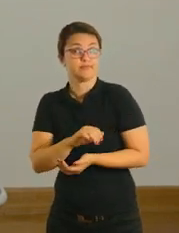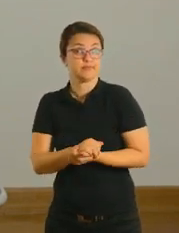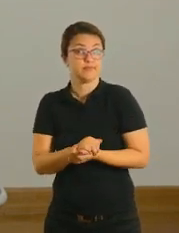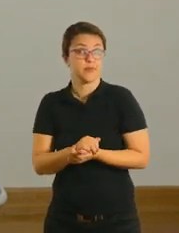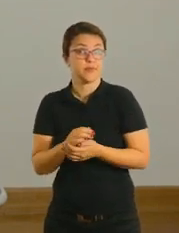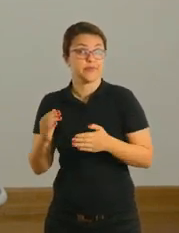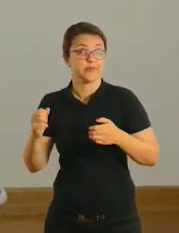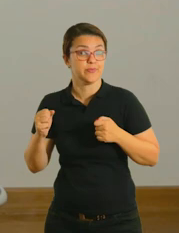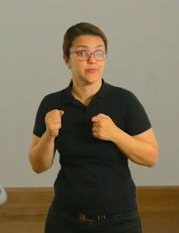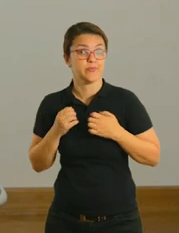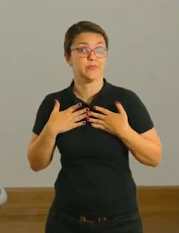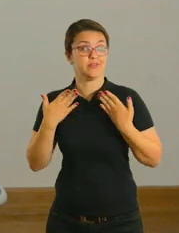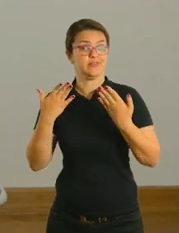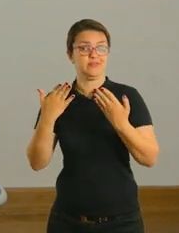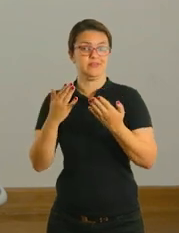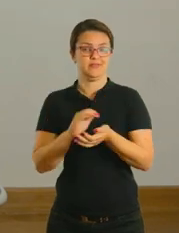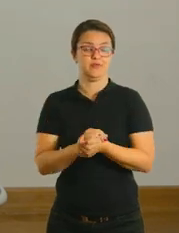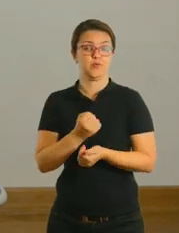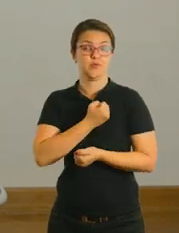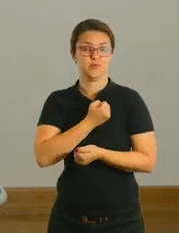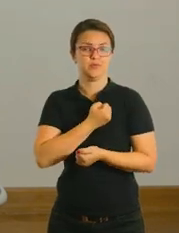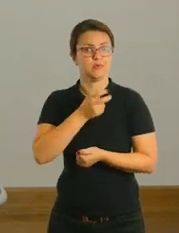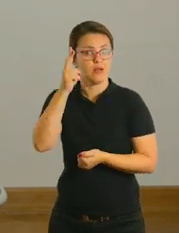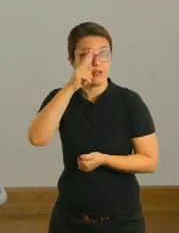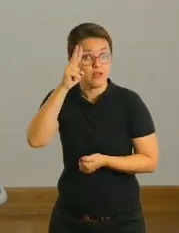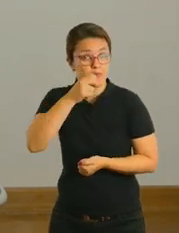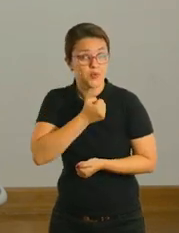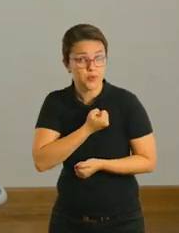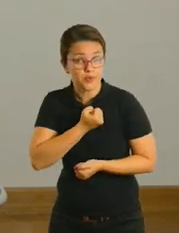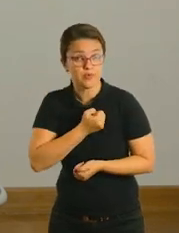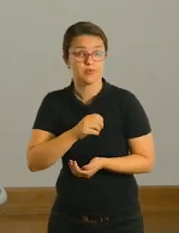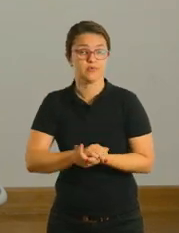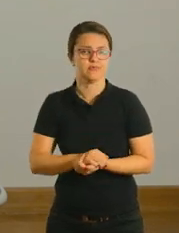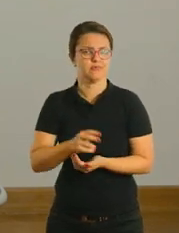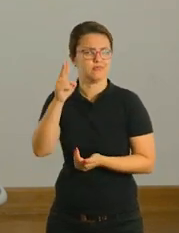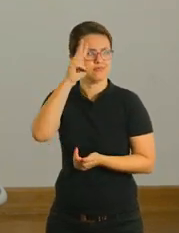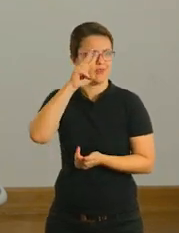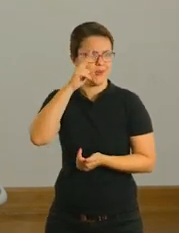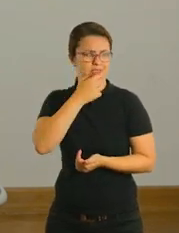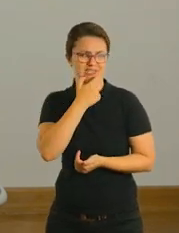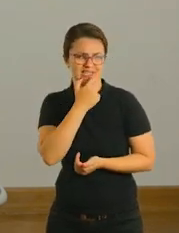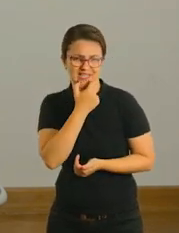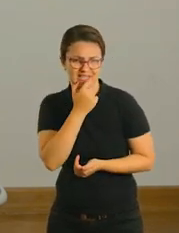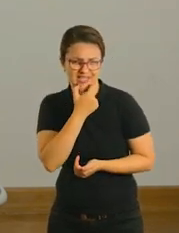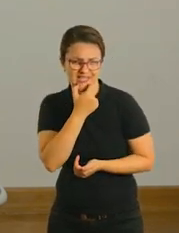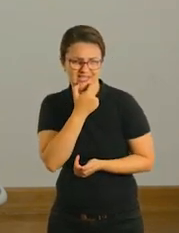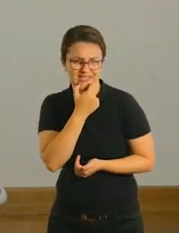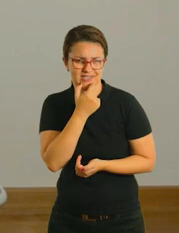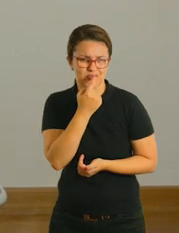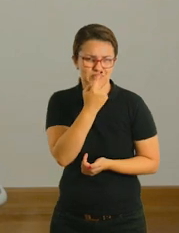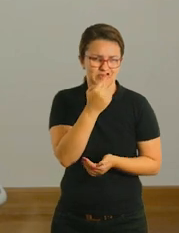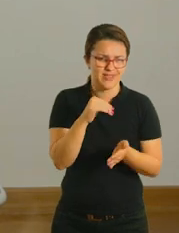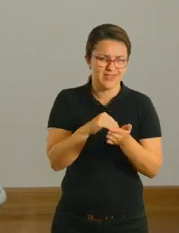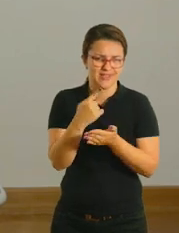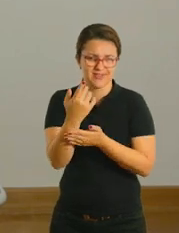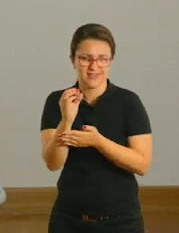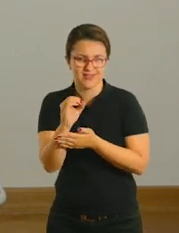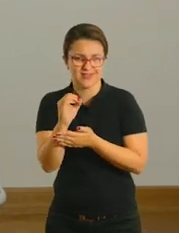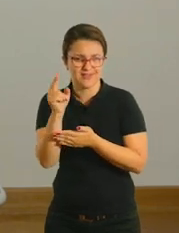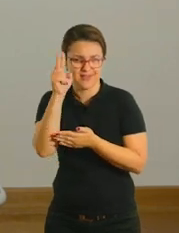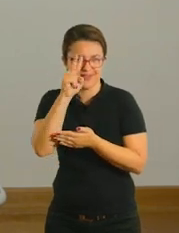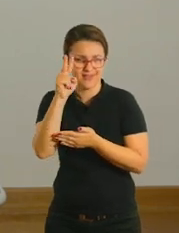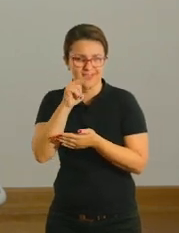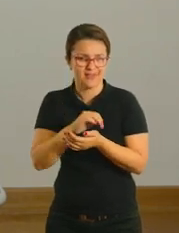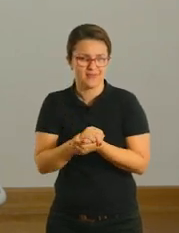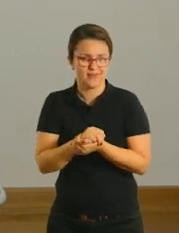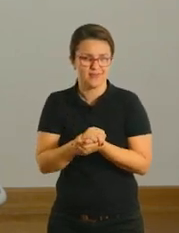eu tenho uma surpresa. Nós vamos brincar com os numbers. Lembra dos numbers? Nós vimos já os numbers de 1 até